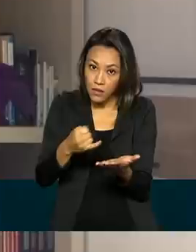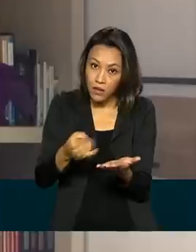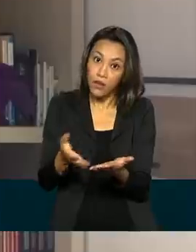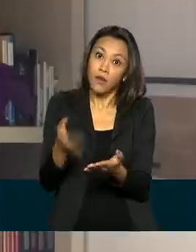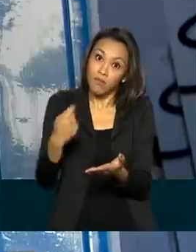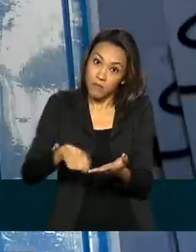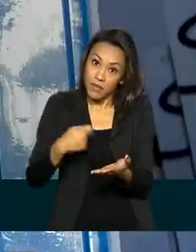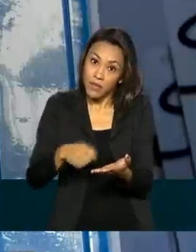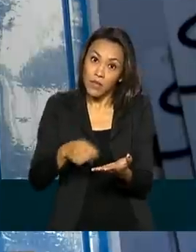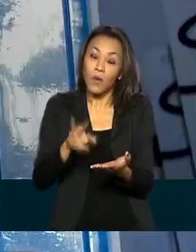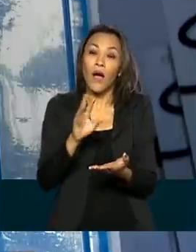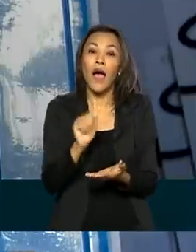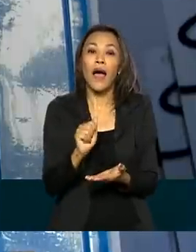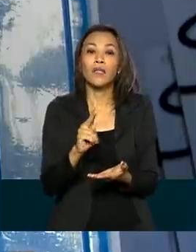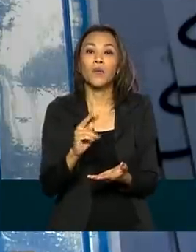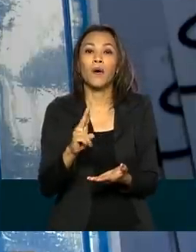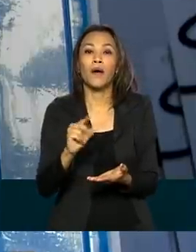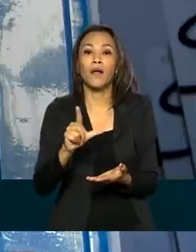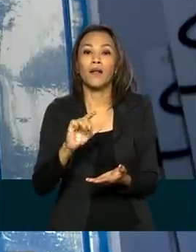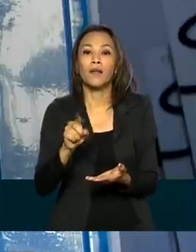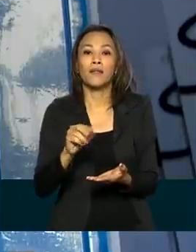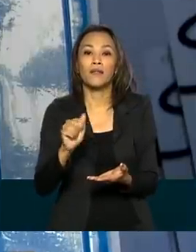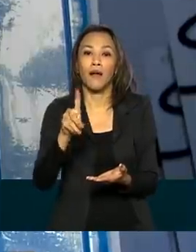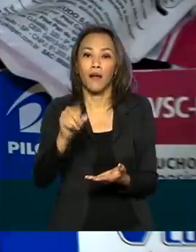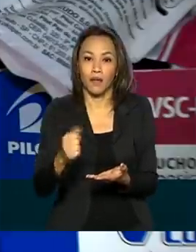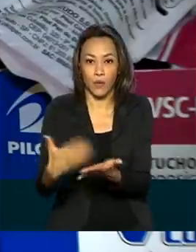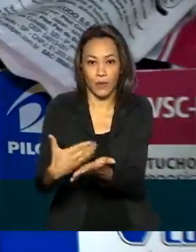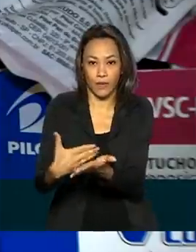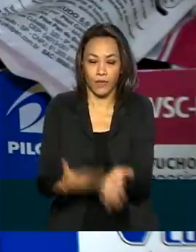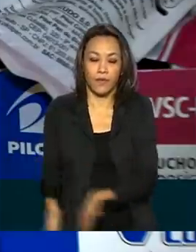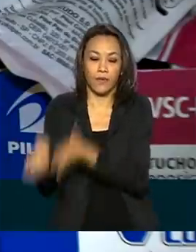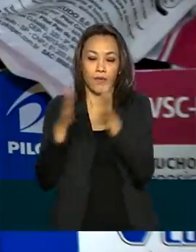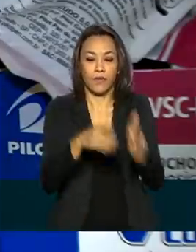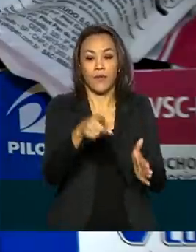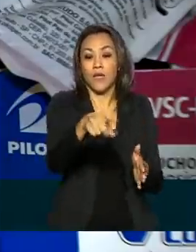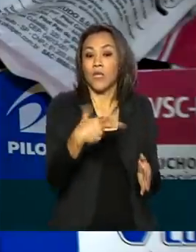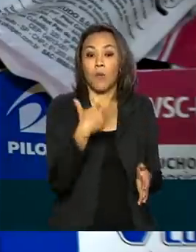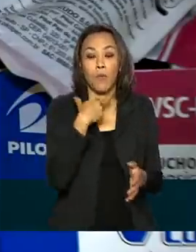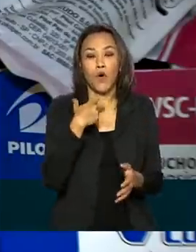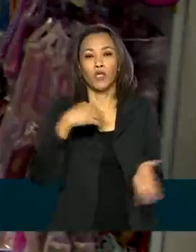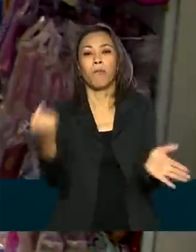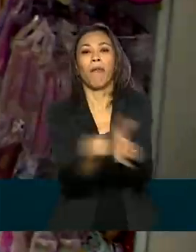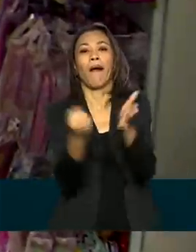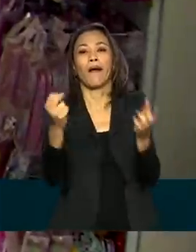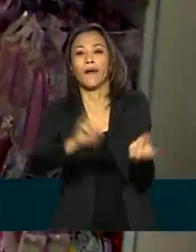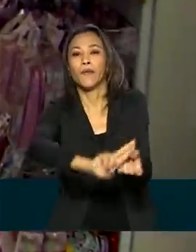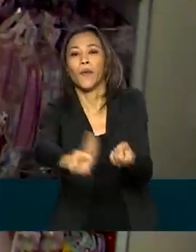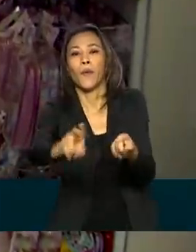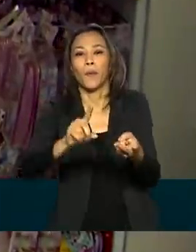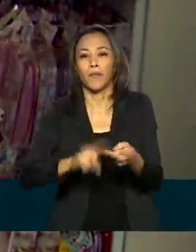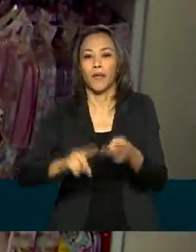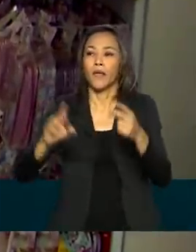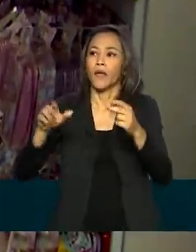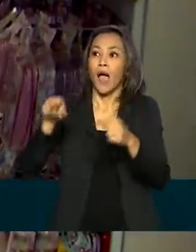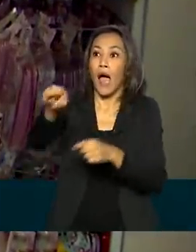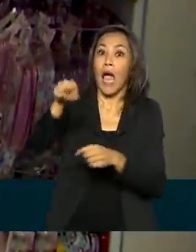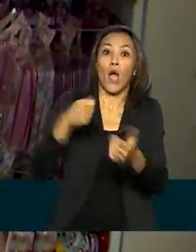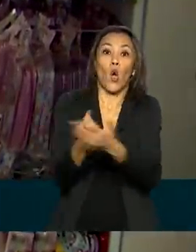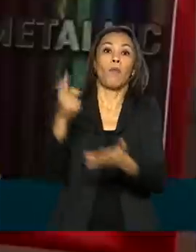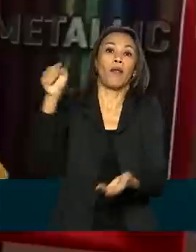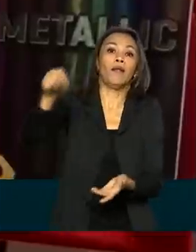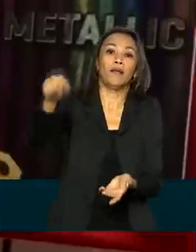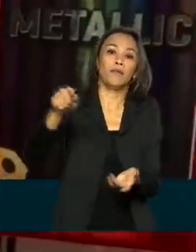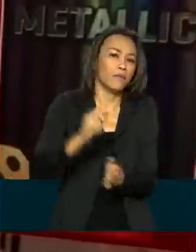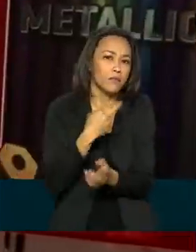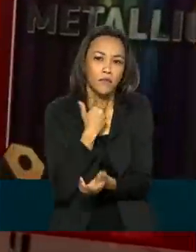atualizada. As instituições de ensino também não podem exigir marcas ou papelarias específicas para a compra do material,